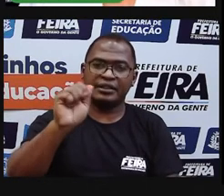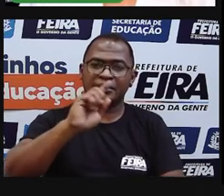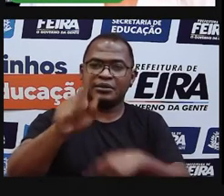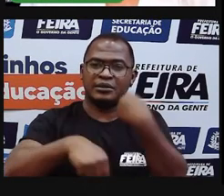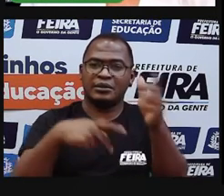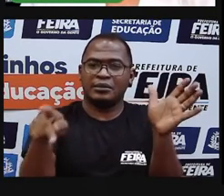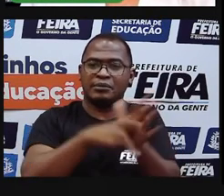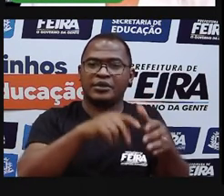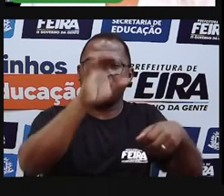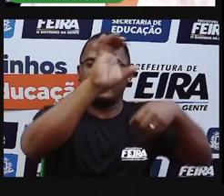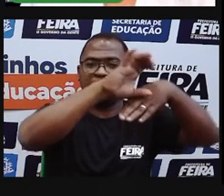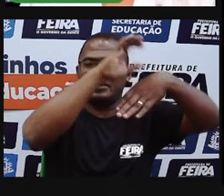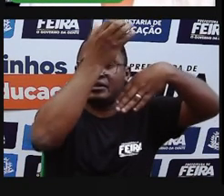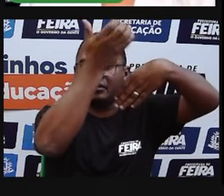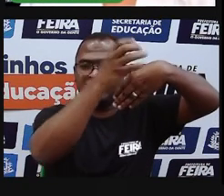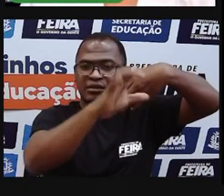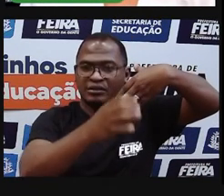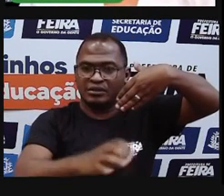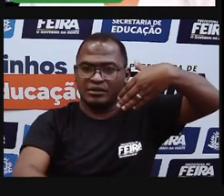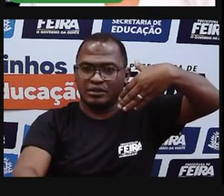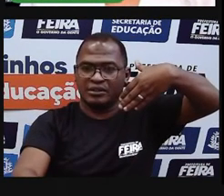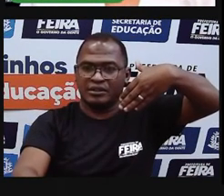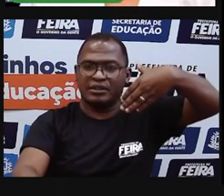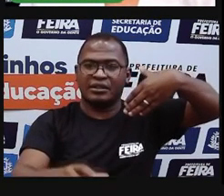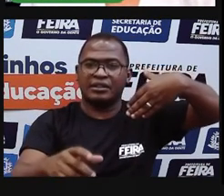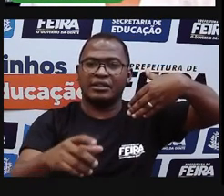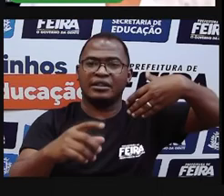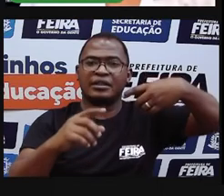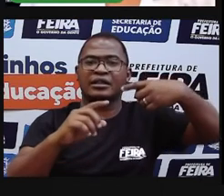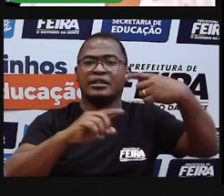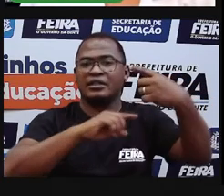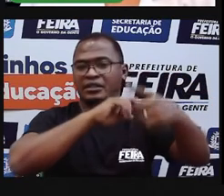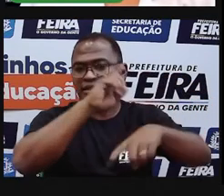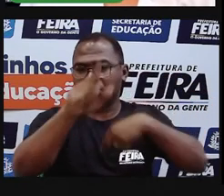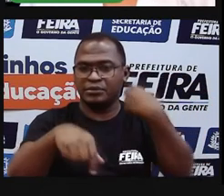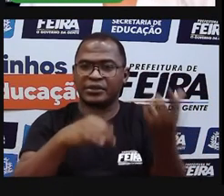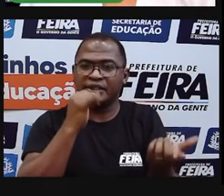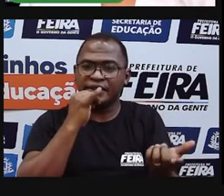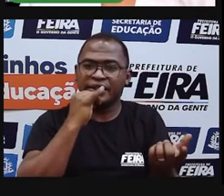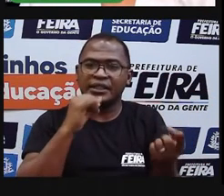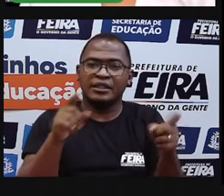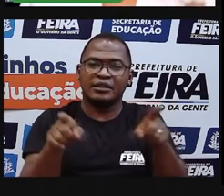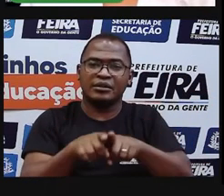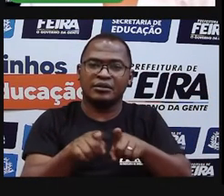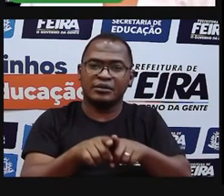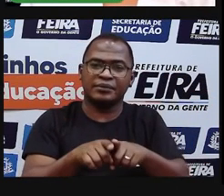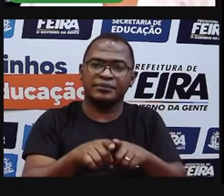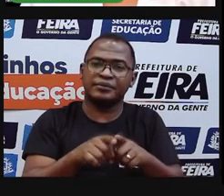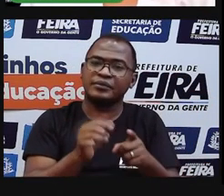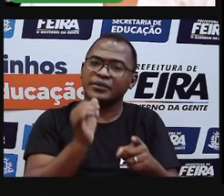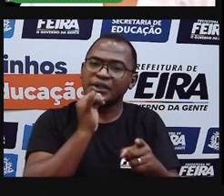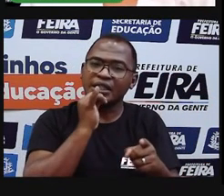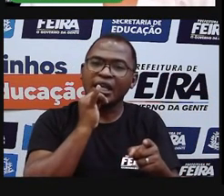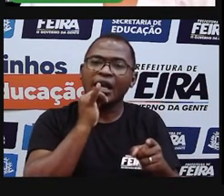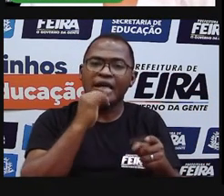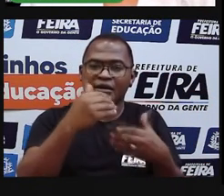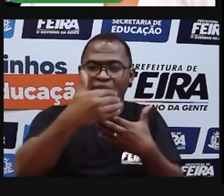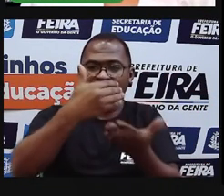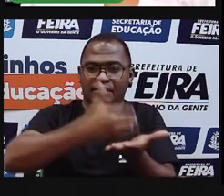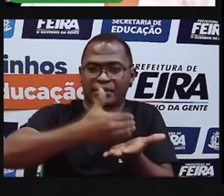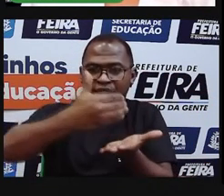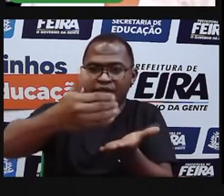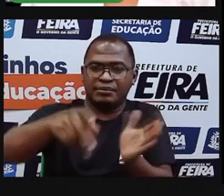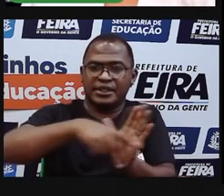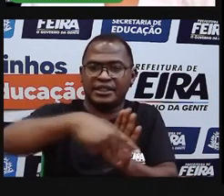das Itapororocas, que era a sede Sagrado Coração de Jesus do Perdão e Santana do Camisão,